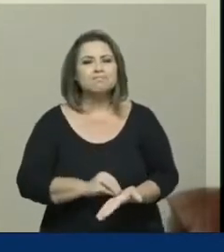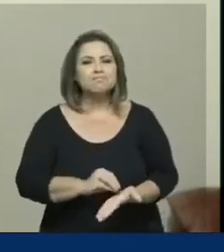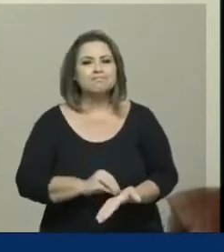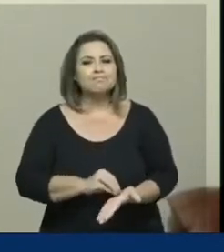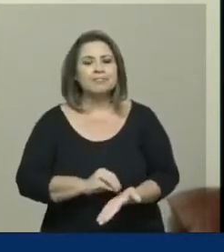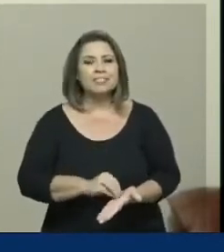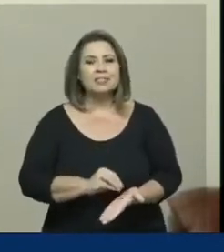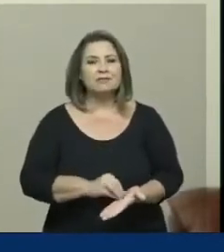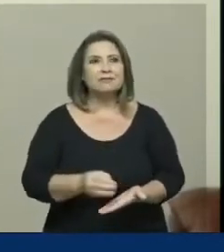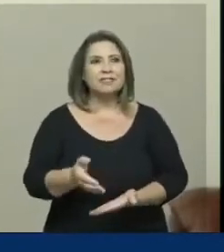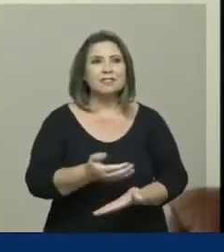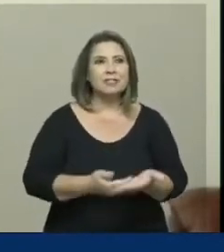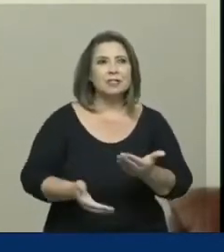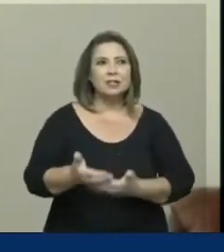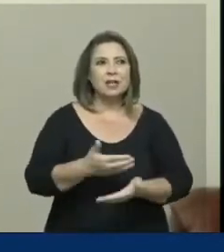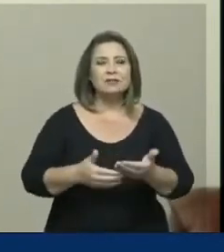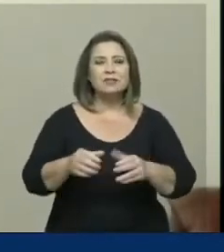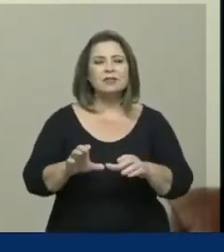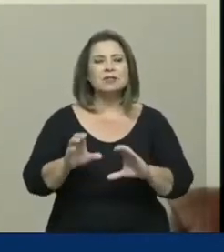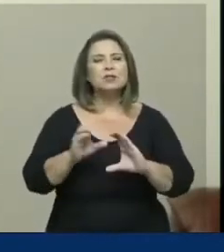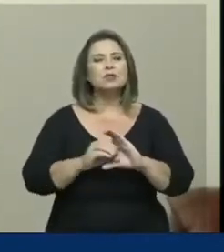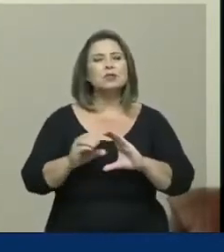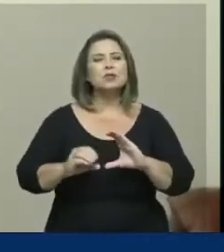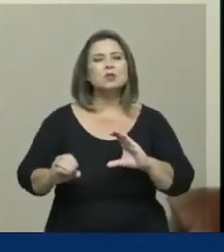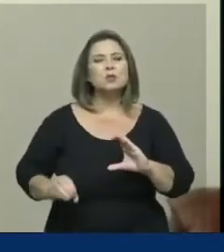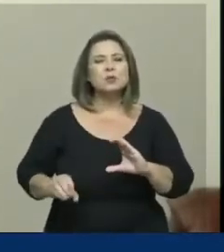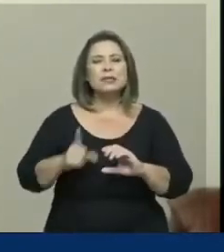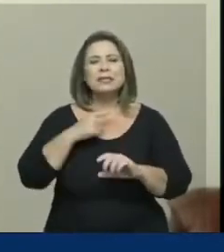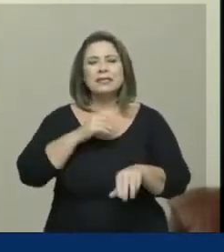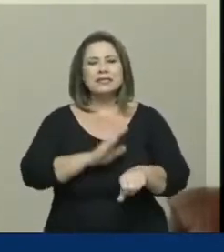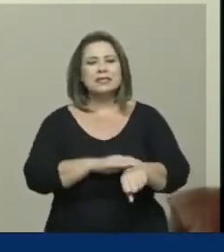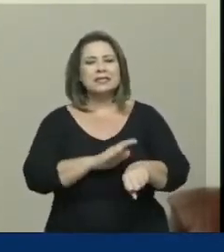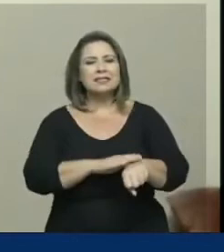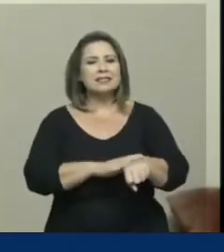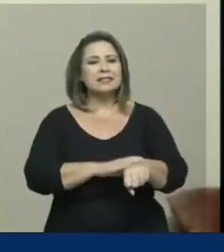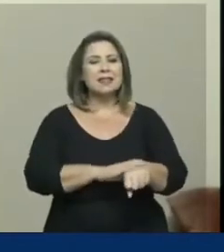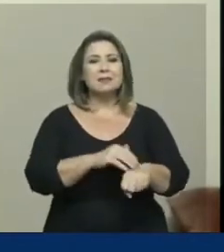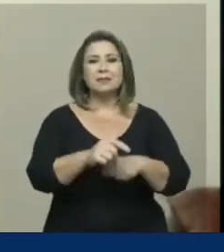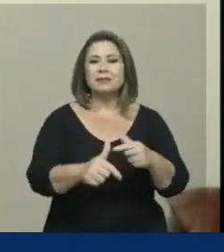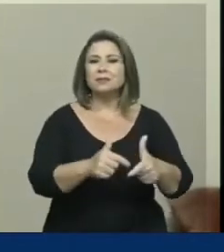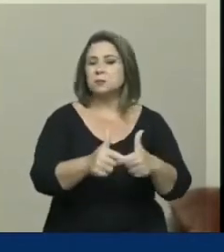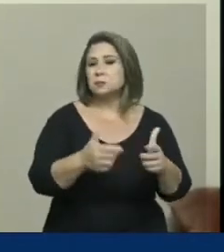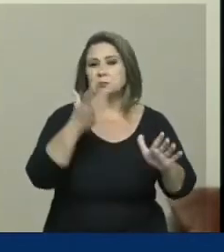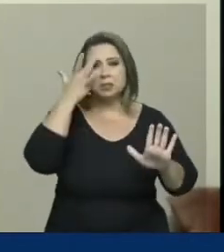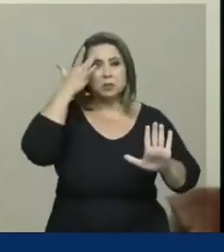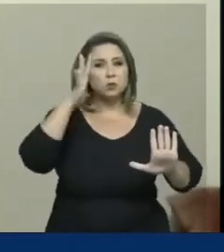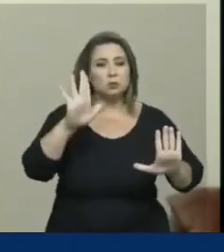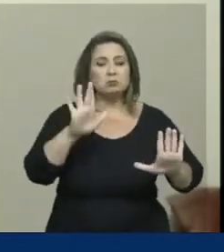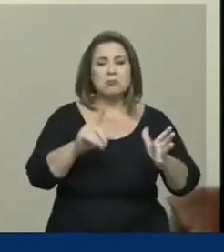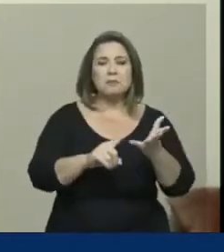ato nas atividades do CONAD, independente de quais são as causas,